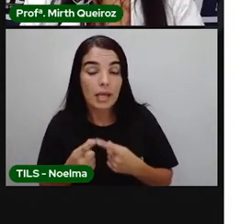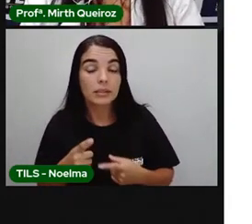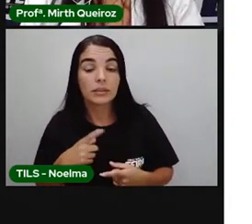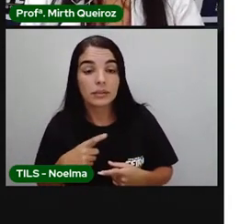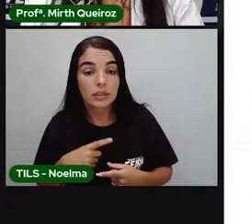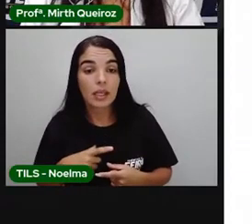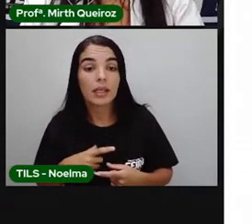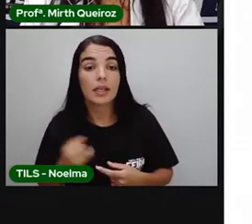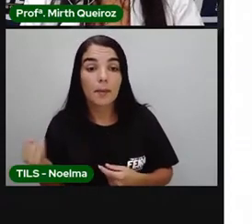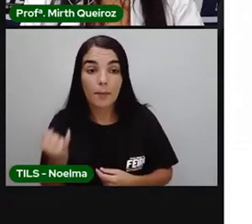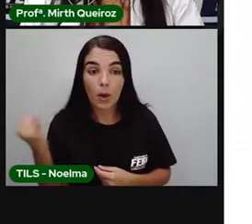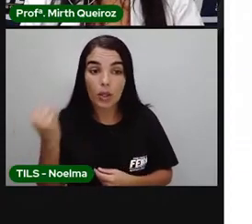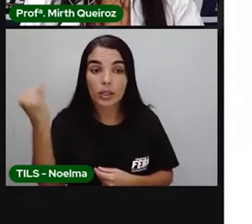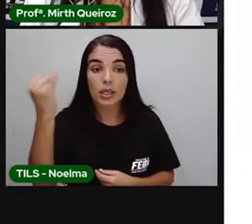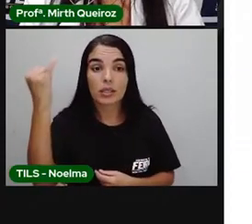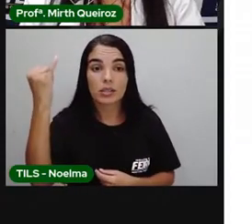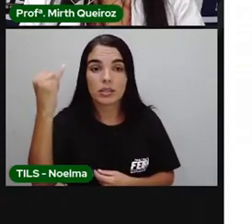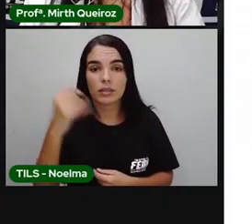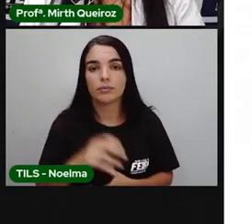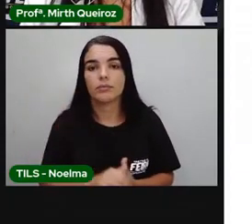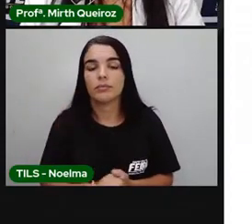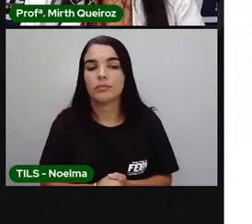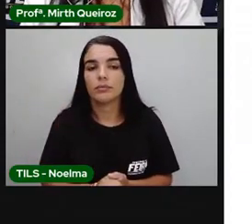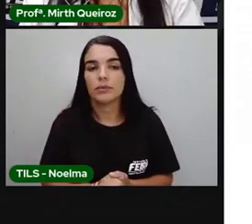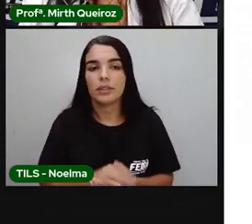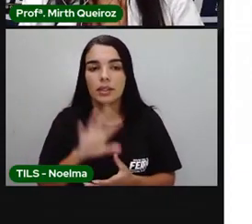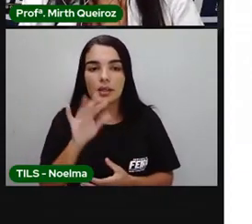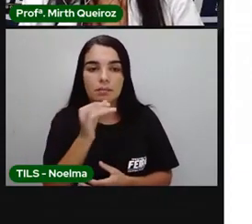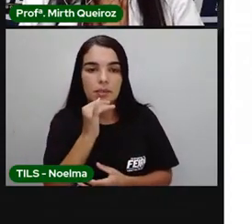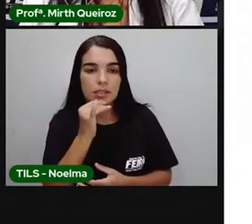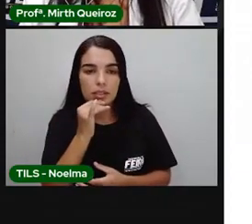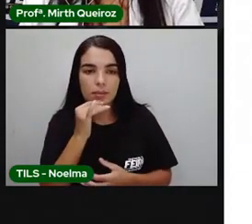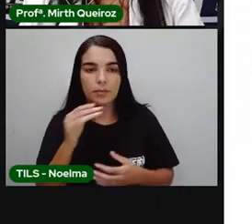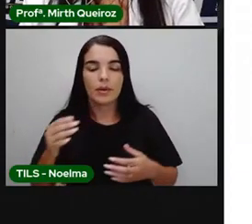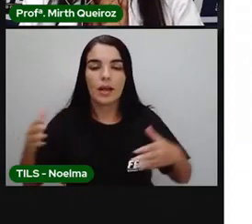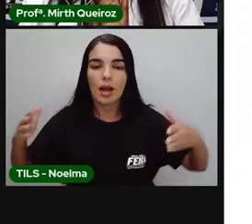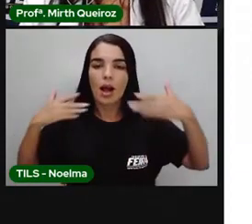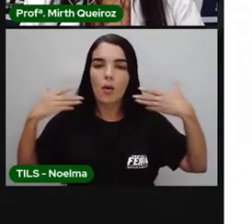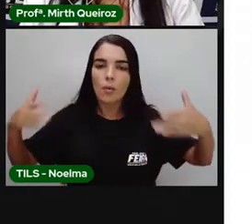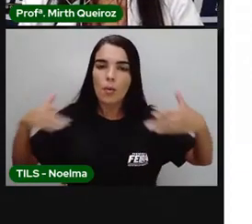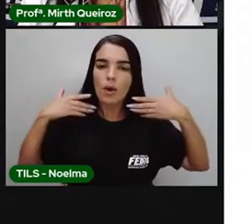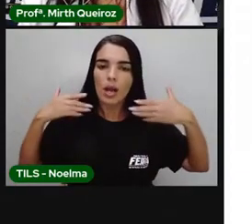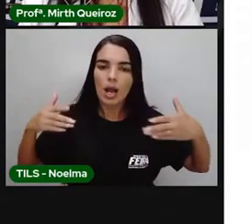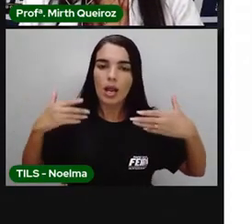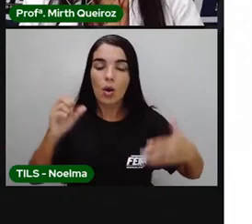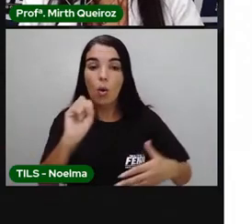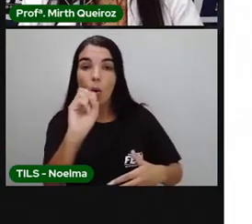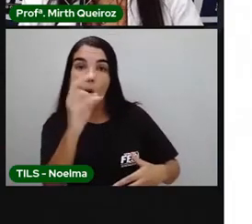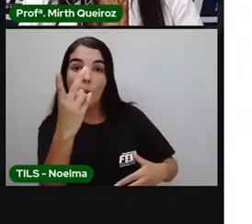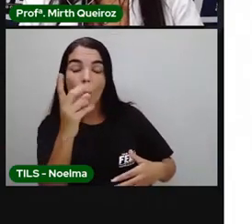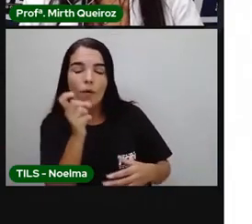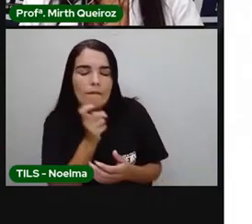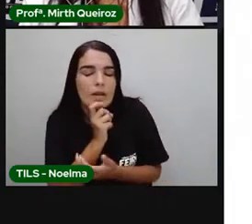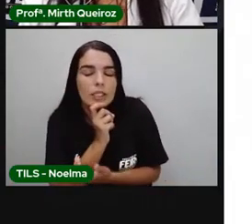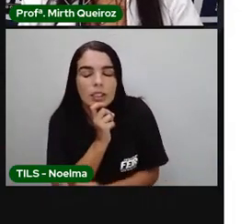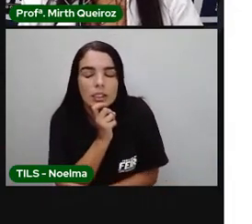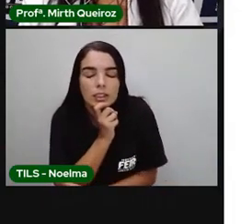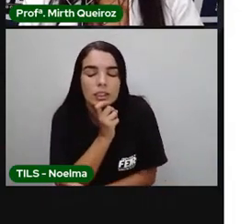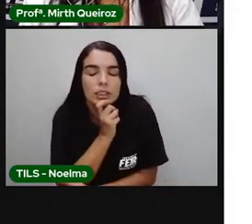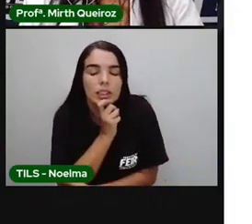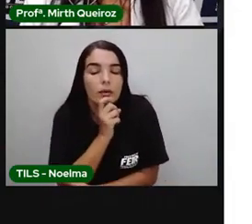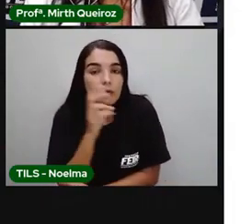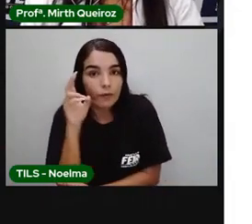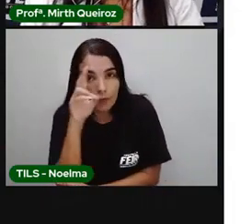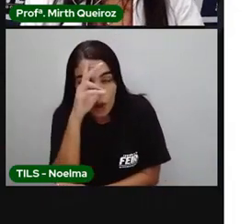vida desses seres vivos, né? Devido à temperatura, alguns animais, eles vão mudar o comportamento. Por exemplo,